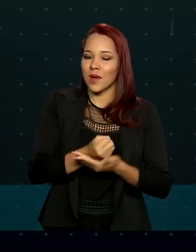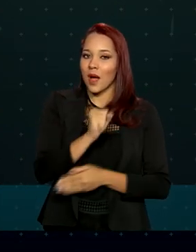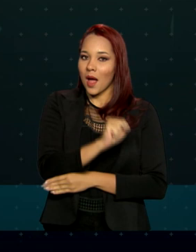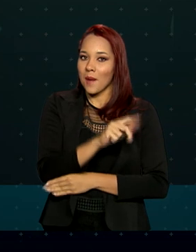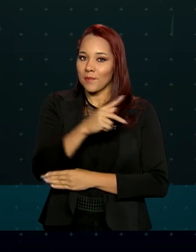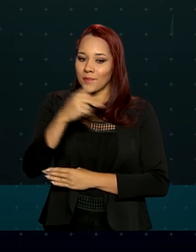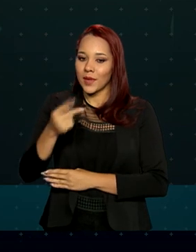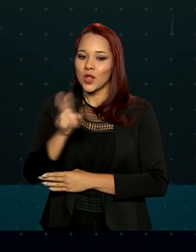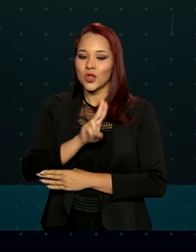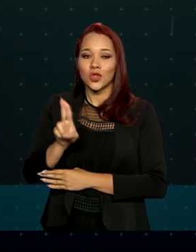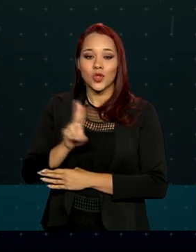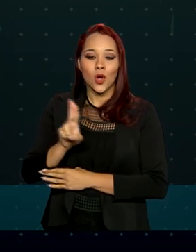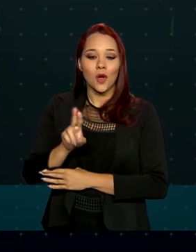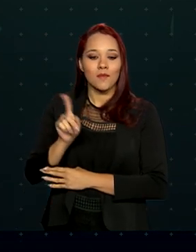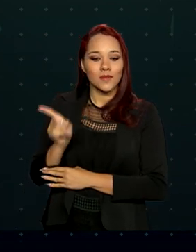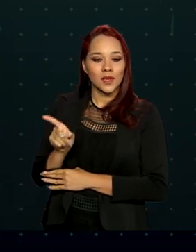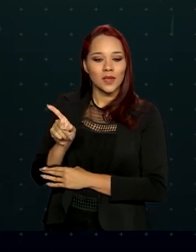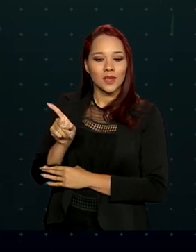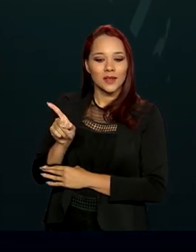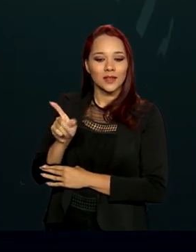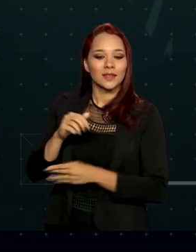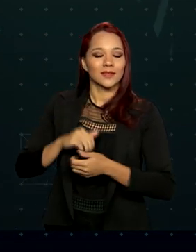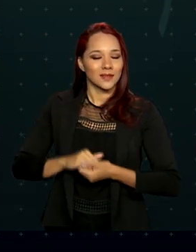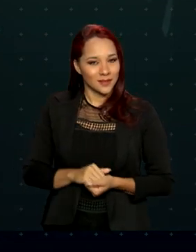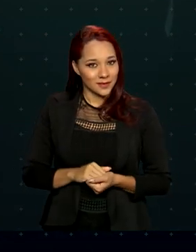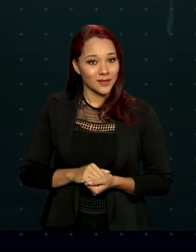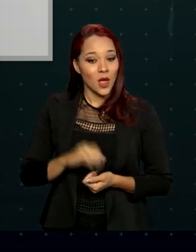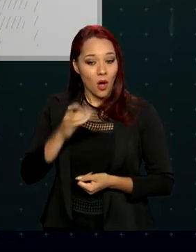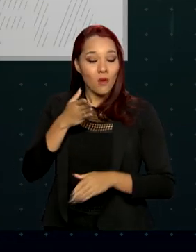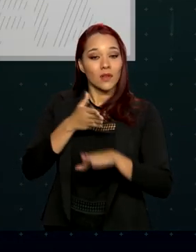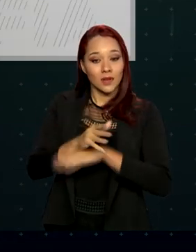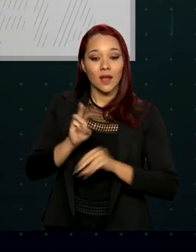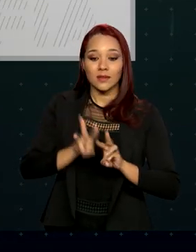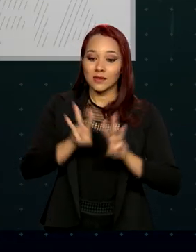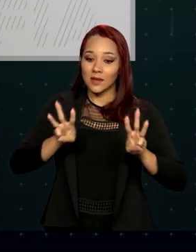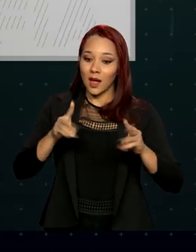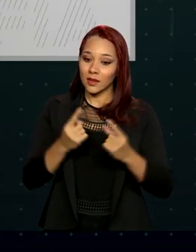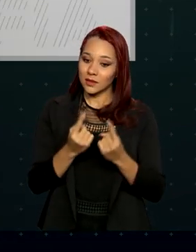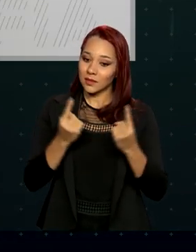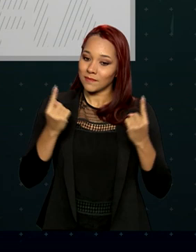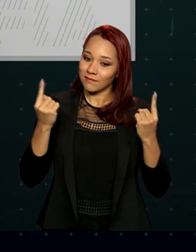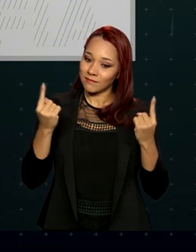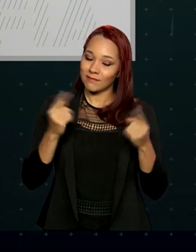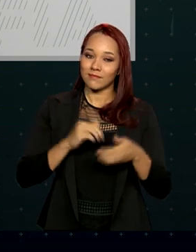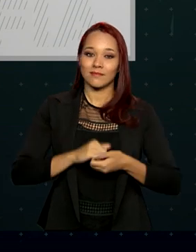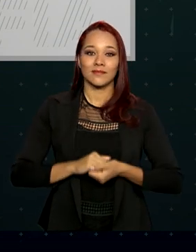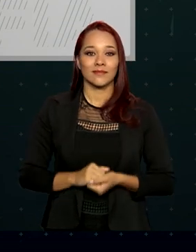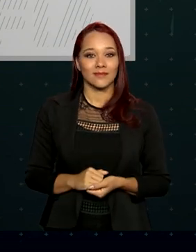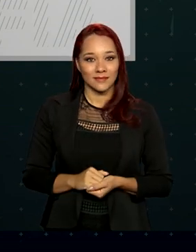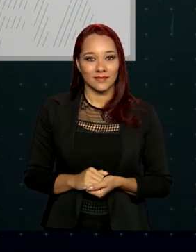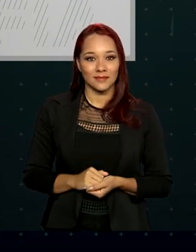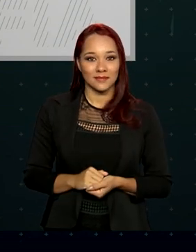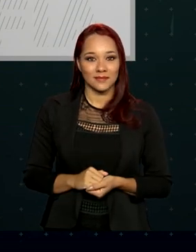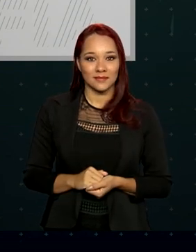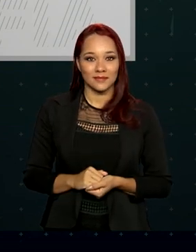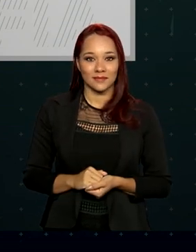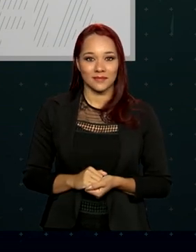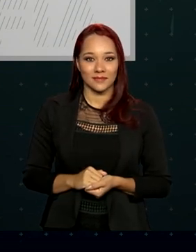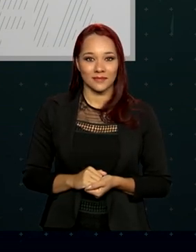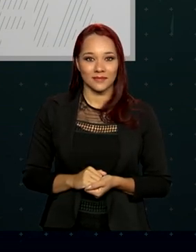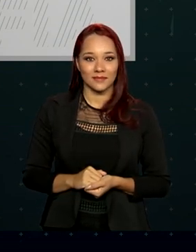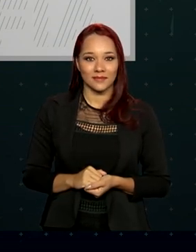chamado Auxílio Emergencial ou entrar no site auxílio.caixa.gov